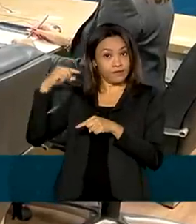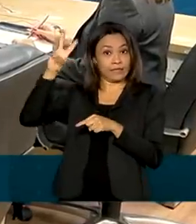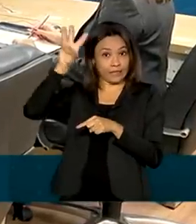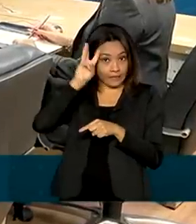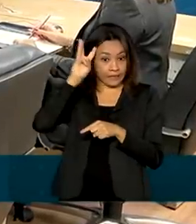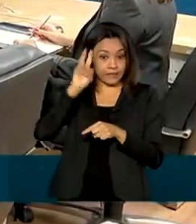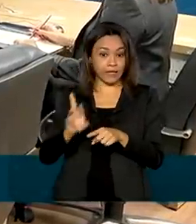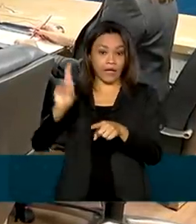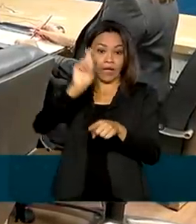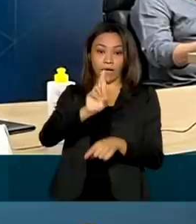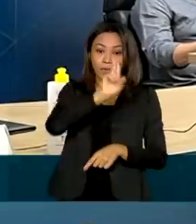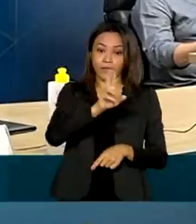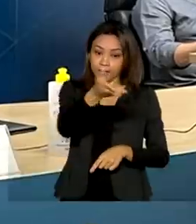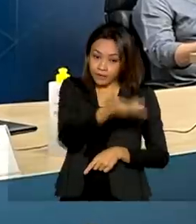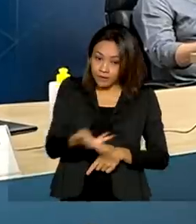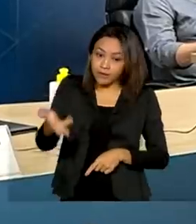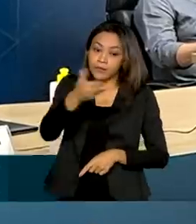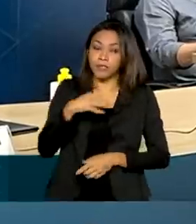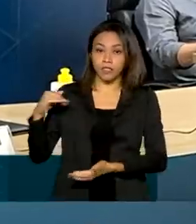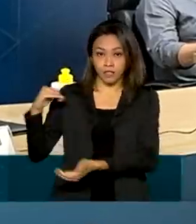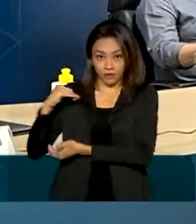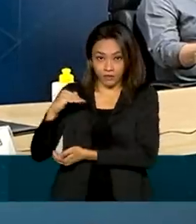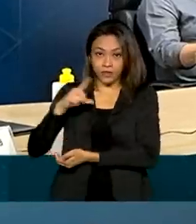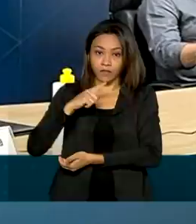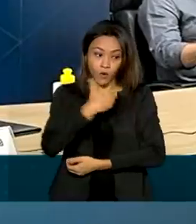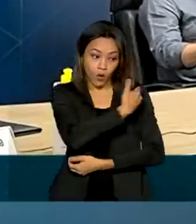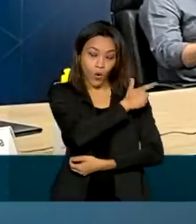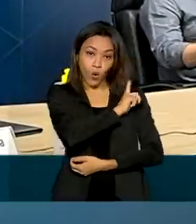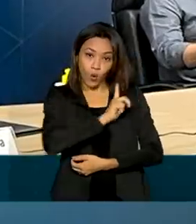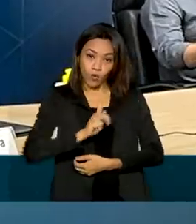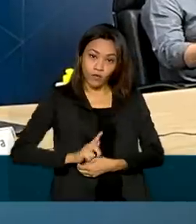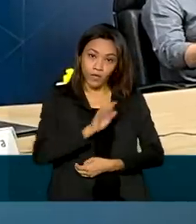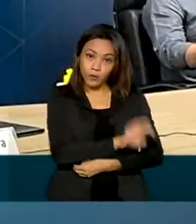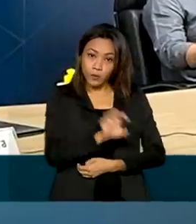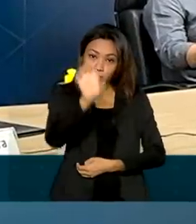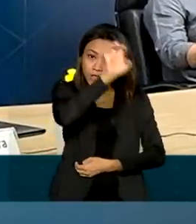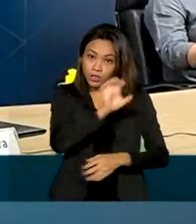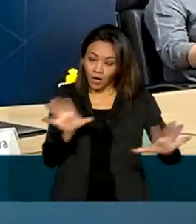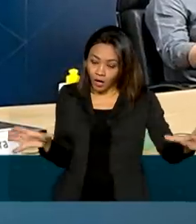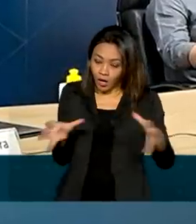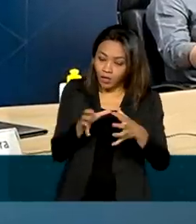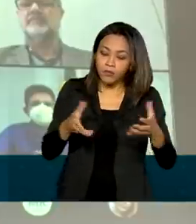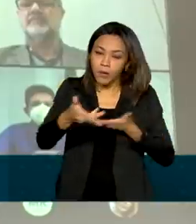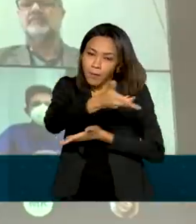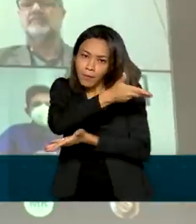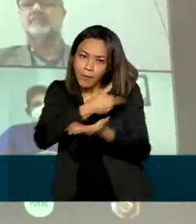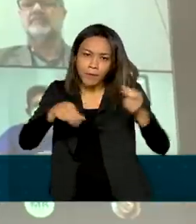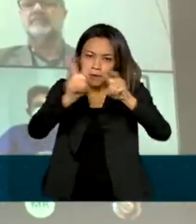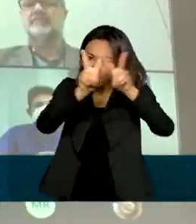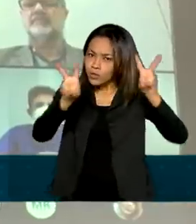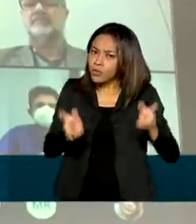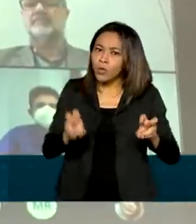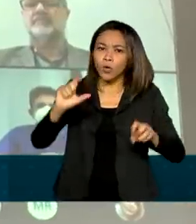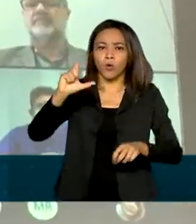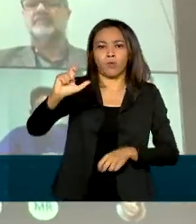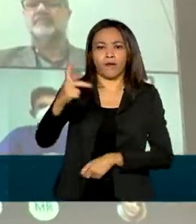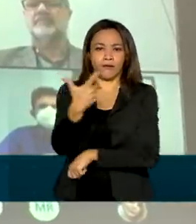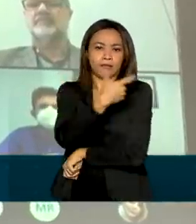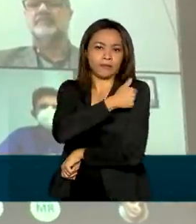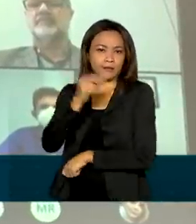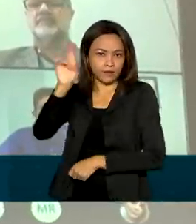reuniram com governadores para tratar de pedidos de importação da vacina Sputnik. Onze estados